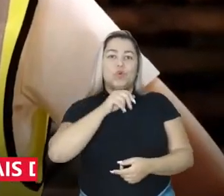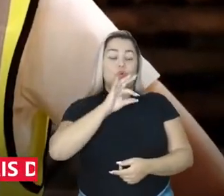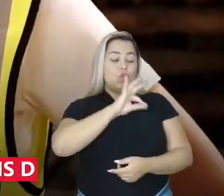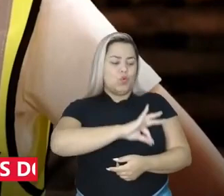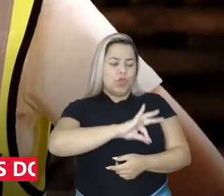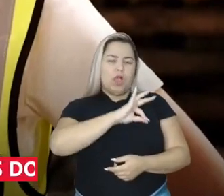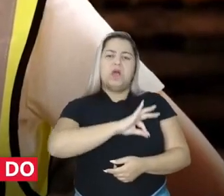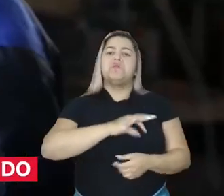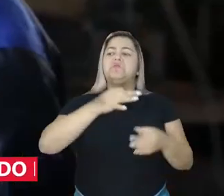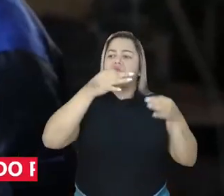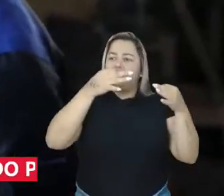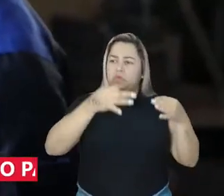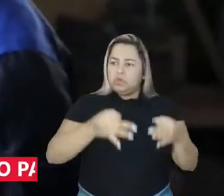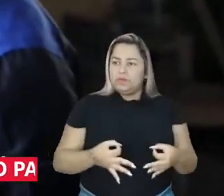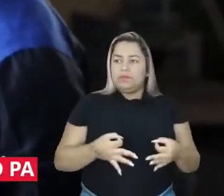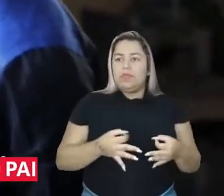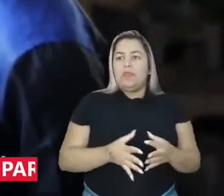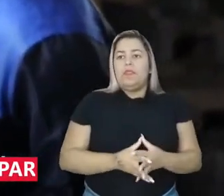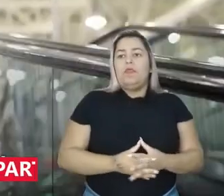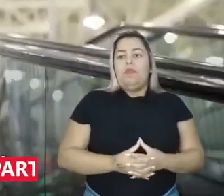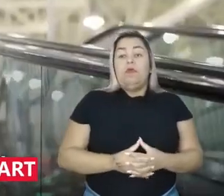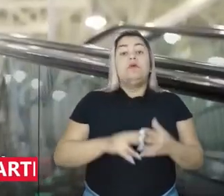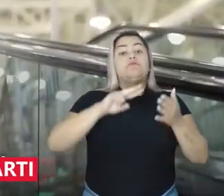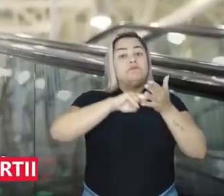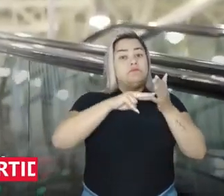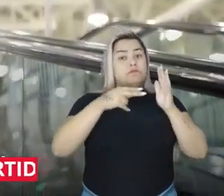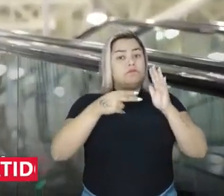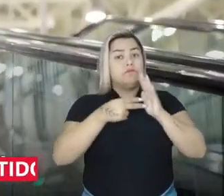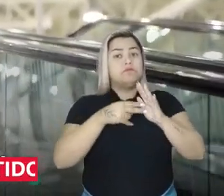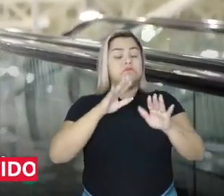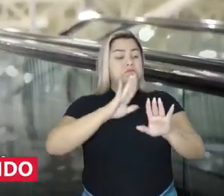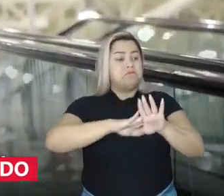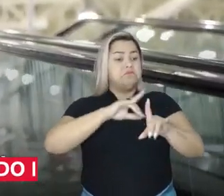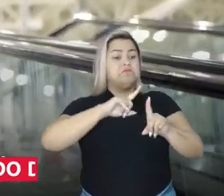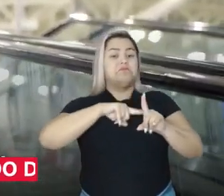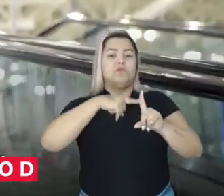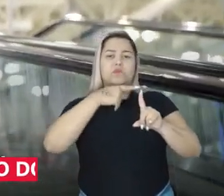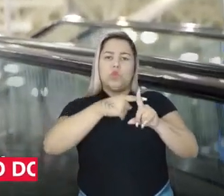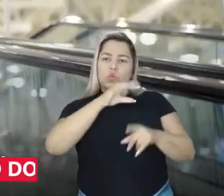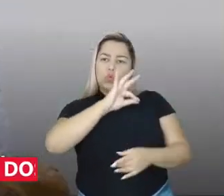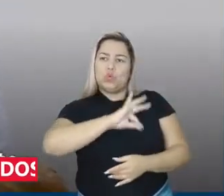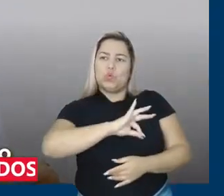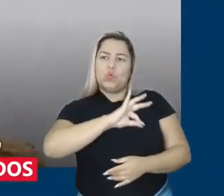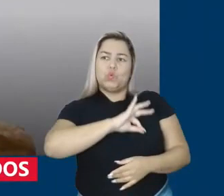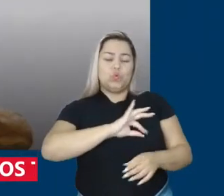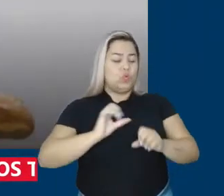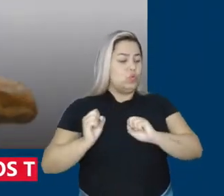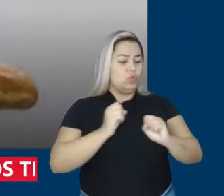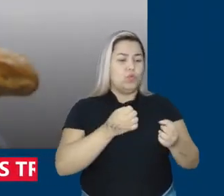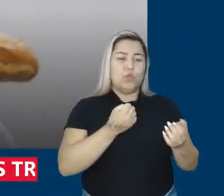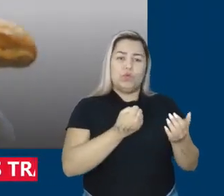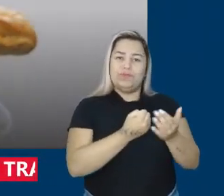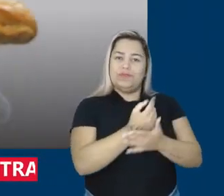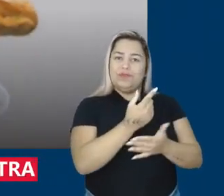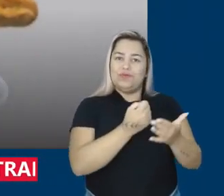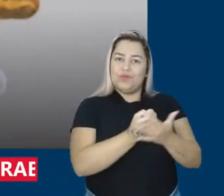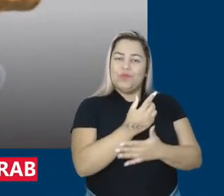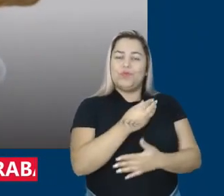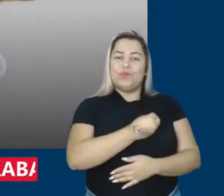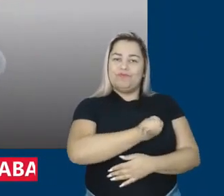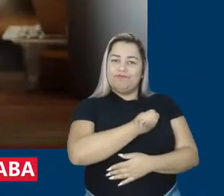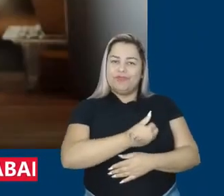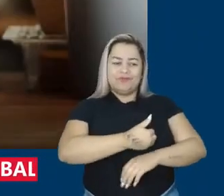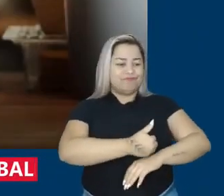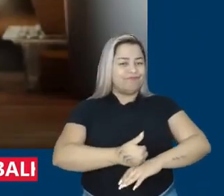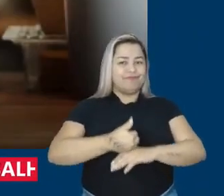digno e justo. Isso significa mais renda, aumento do poder de compra e, portanto, uma vida melhor.